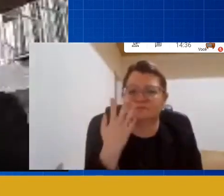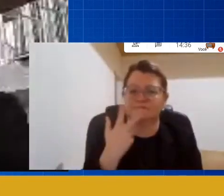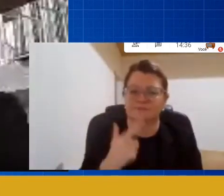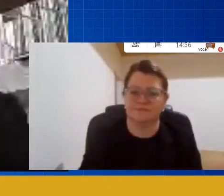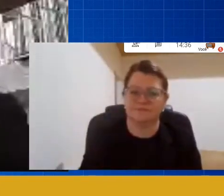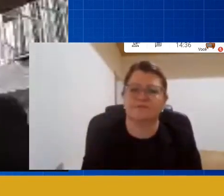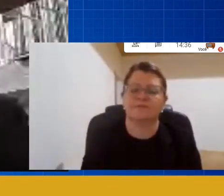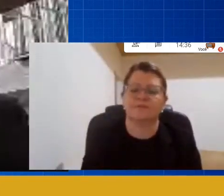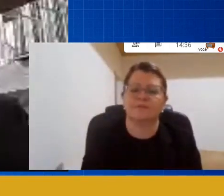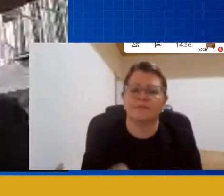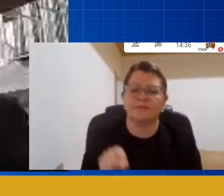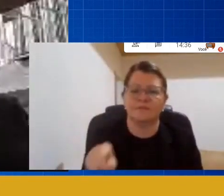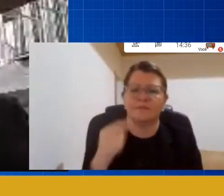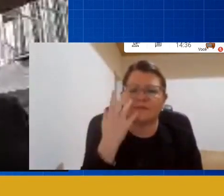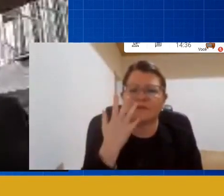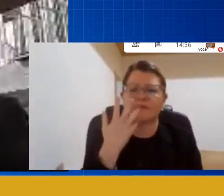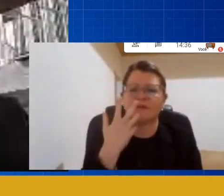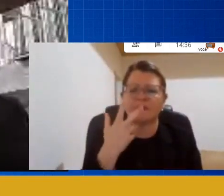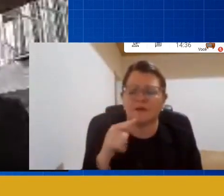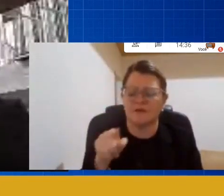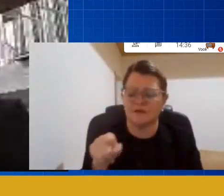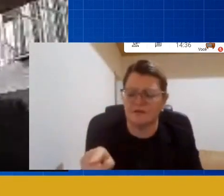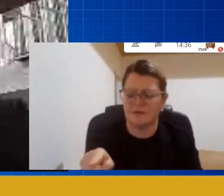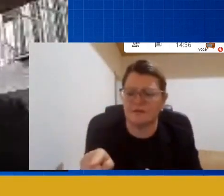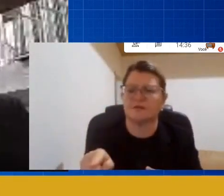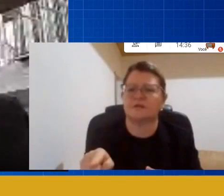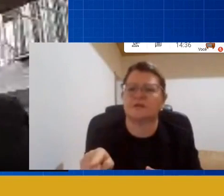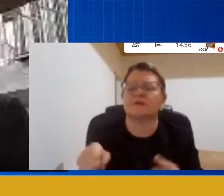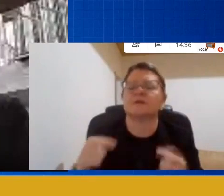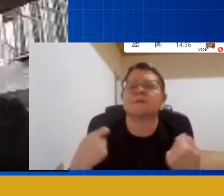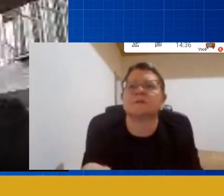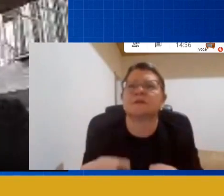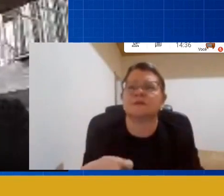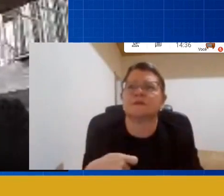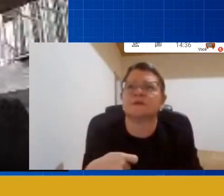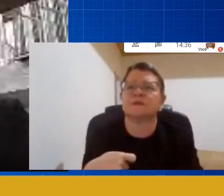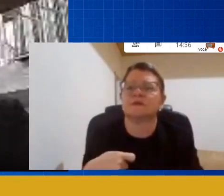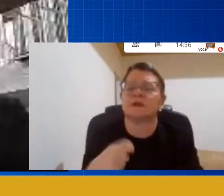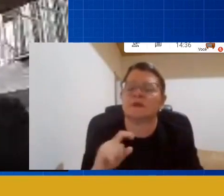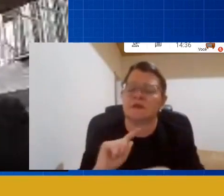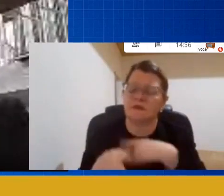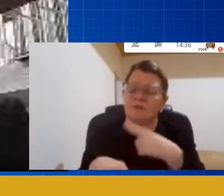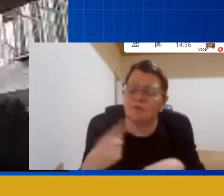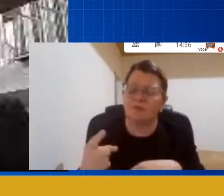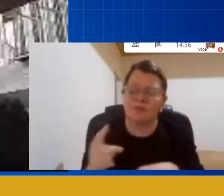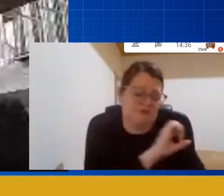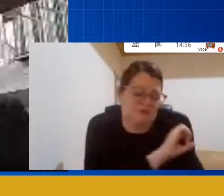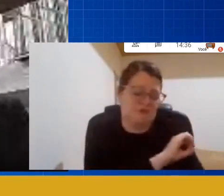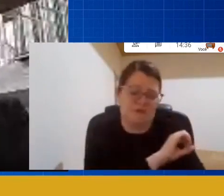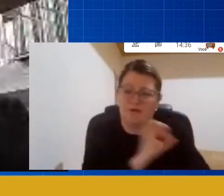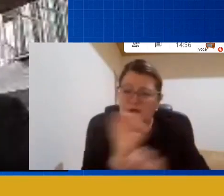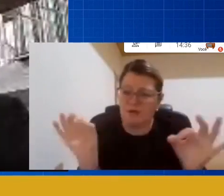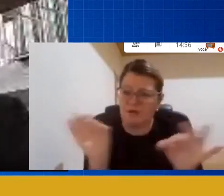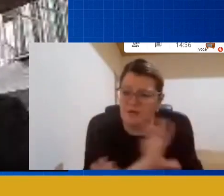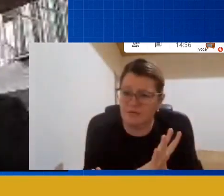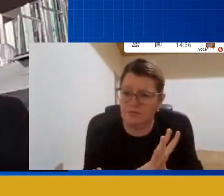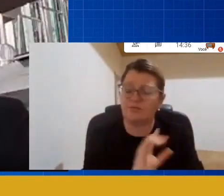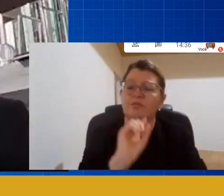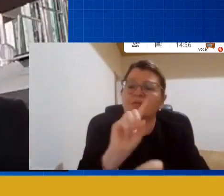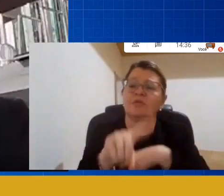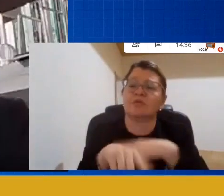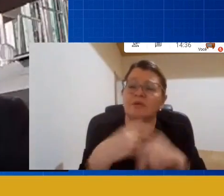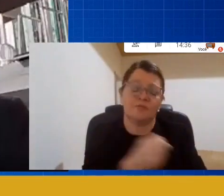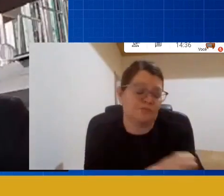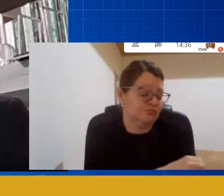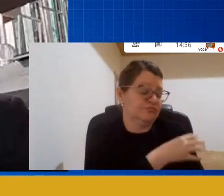essa criança vai sair da educação infantil vai ter no mínimo aí 12 anos de fundamental e médio então o